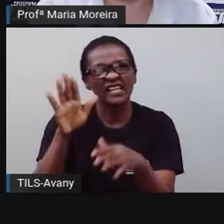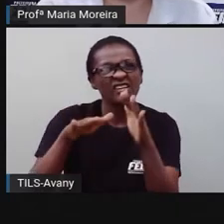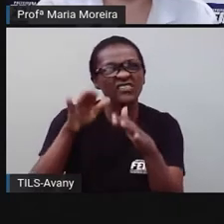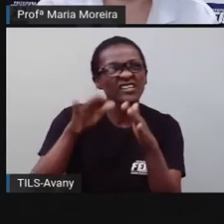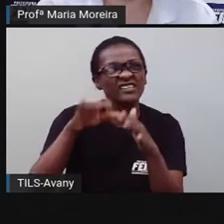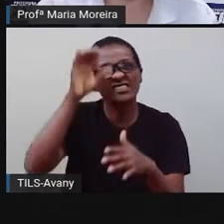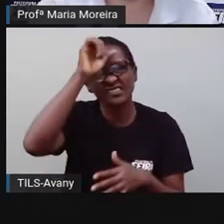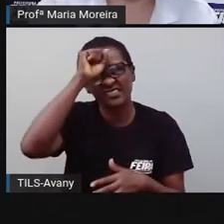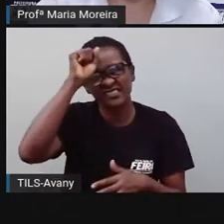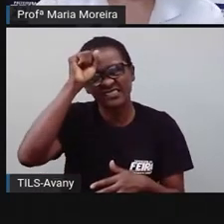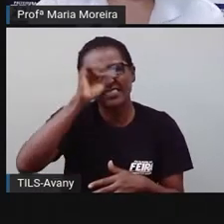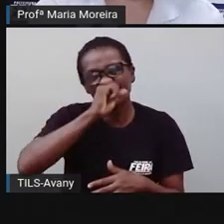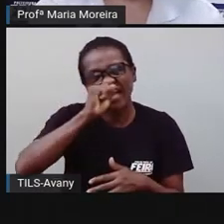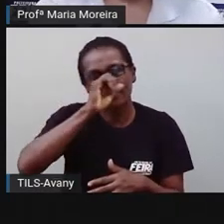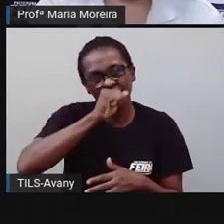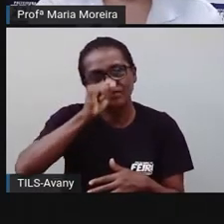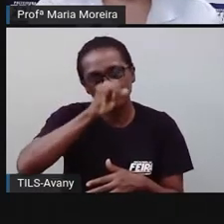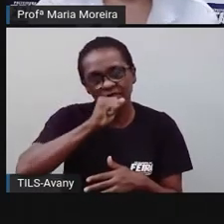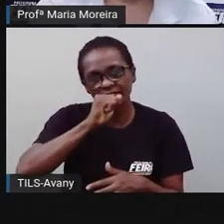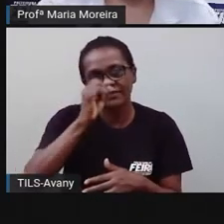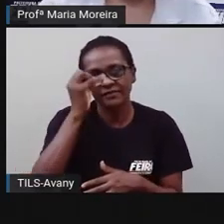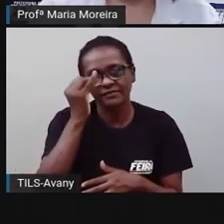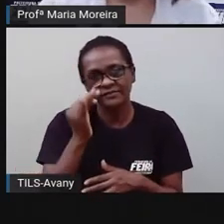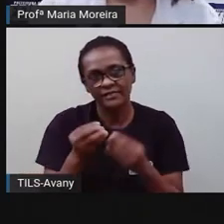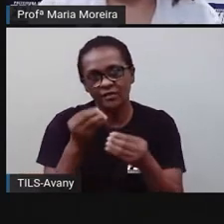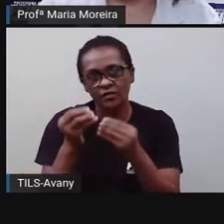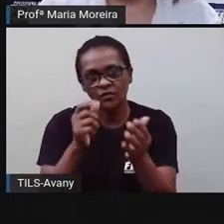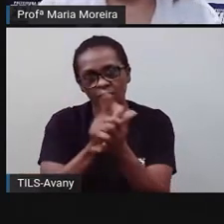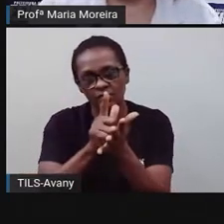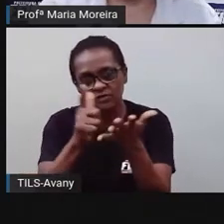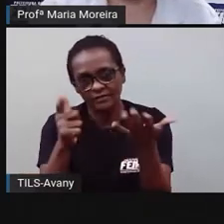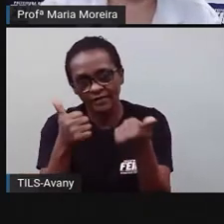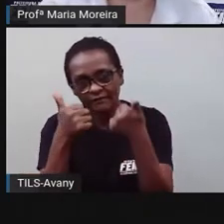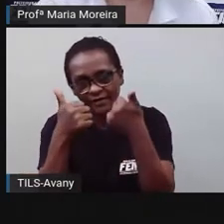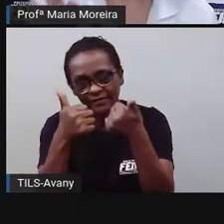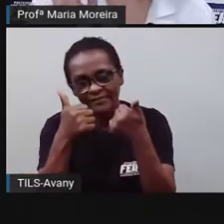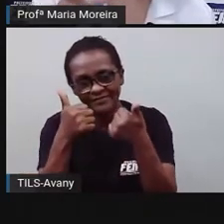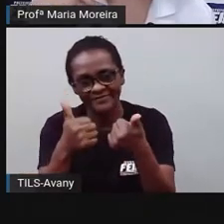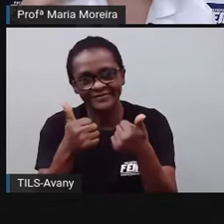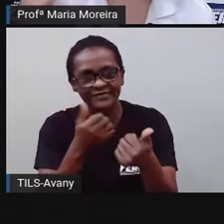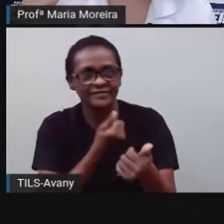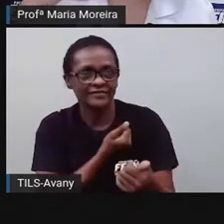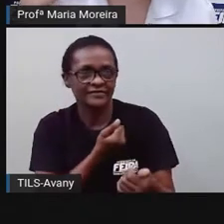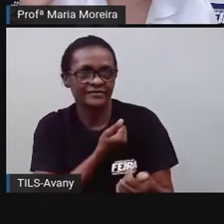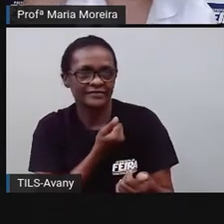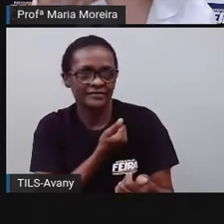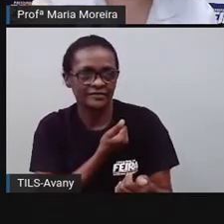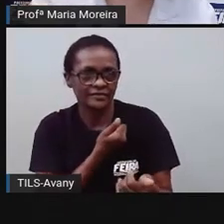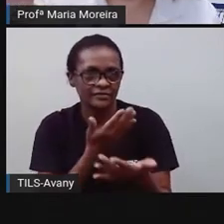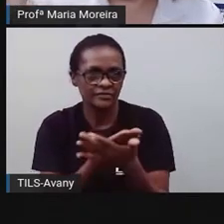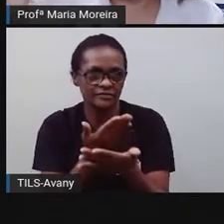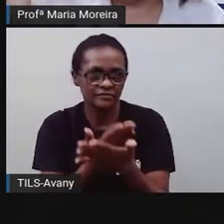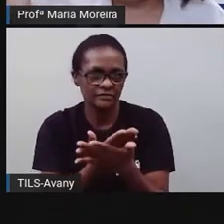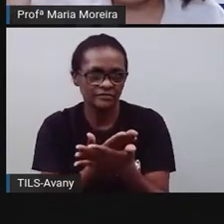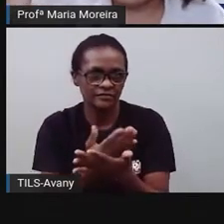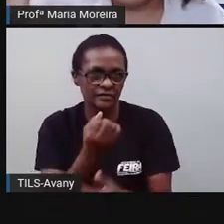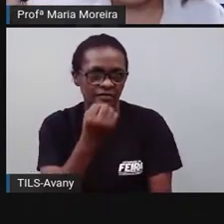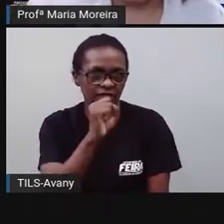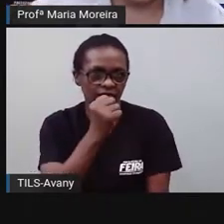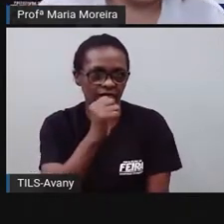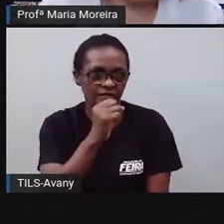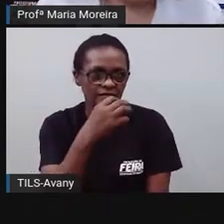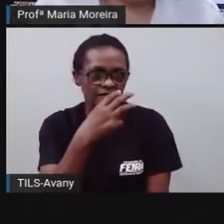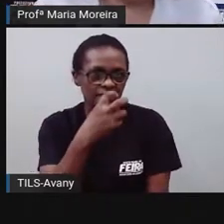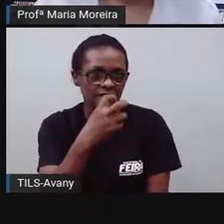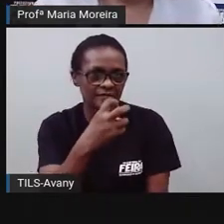né? Bem bacana. Bom, nossa aula aí de número 85. Estou se ensino, tem um passarinho